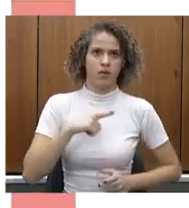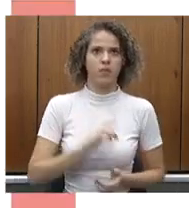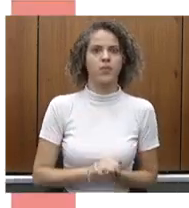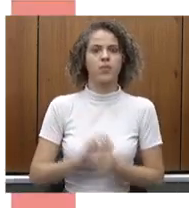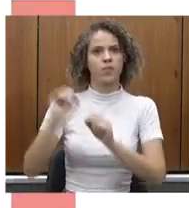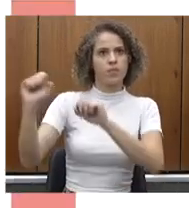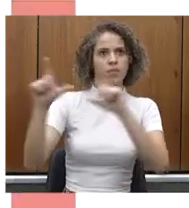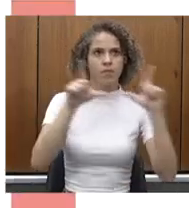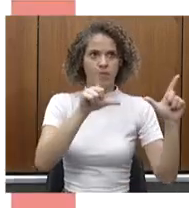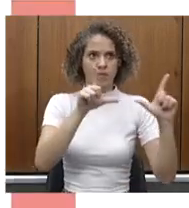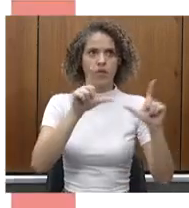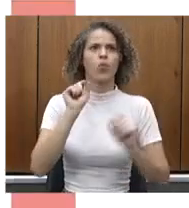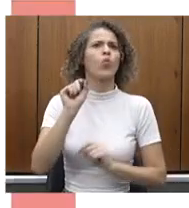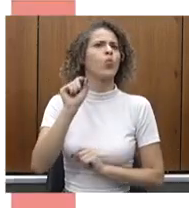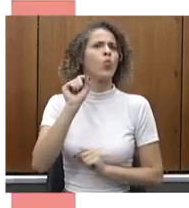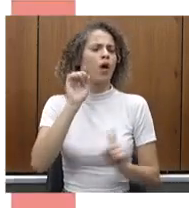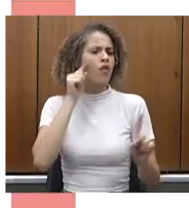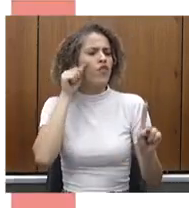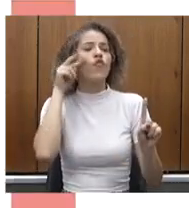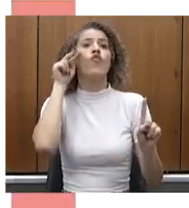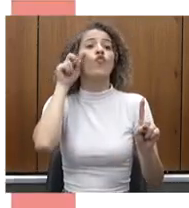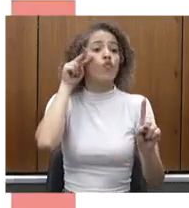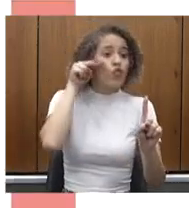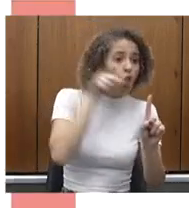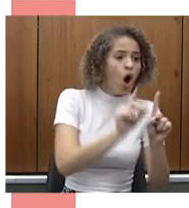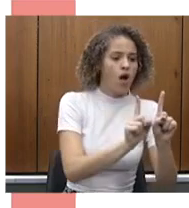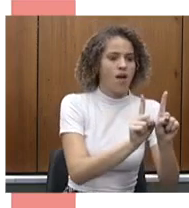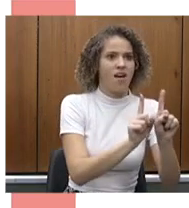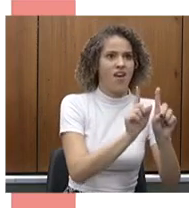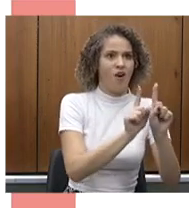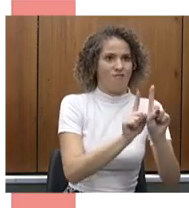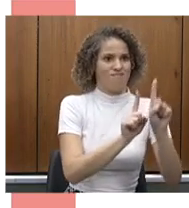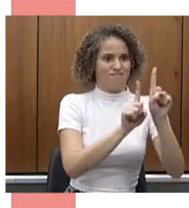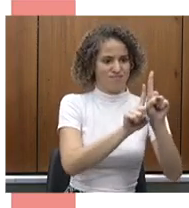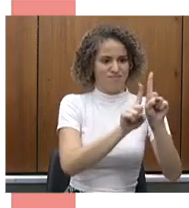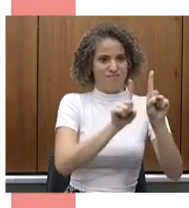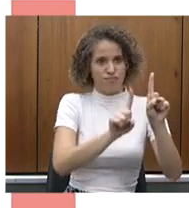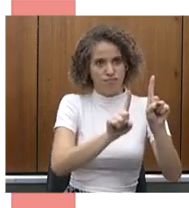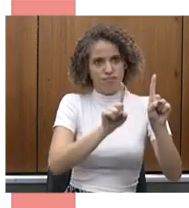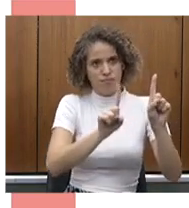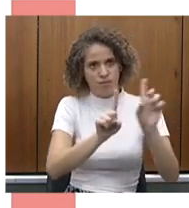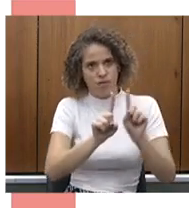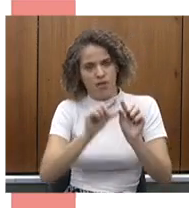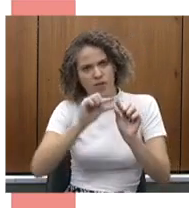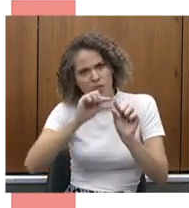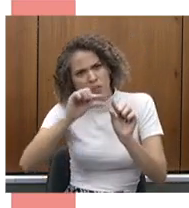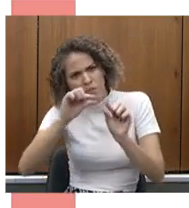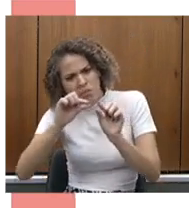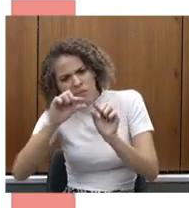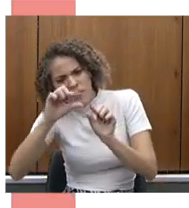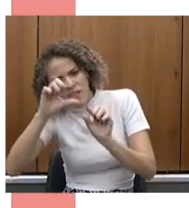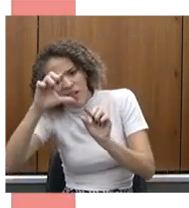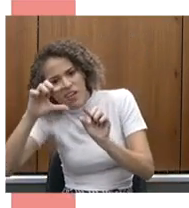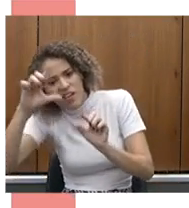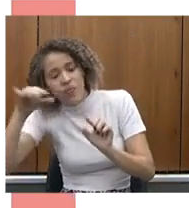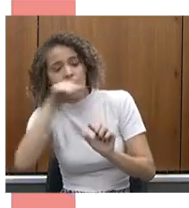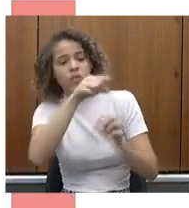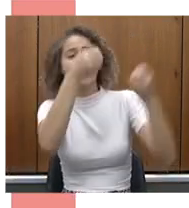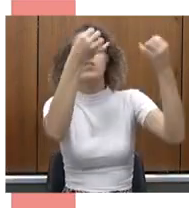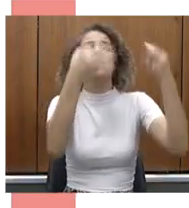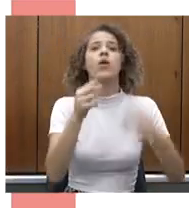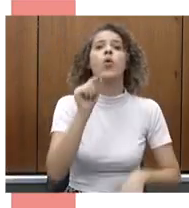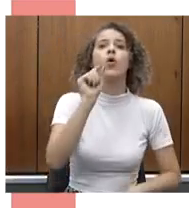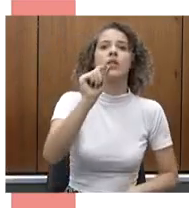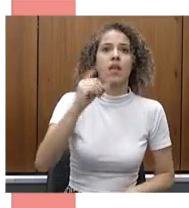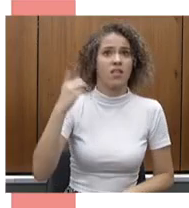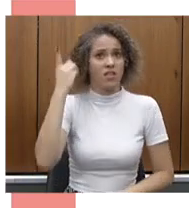Então, dentro da atenção primária, estamos aí. Olha, quando a gente fala, todo mundo que entende de saúde, e eu vou falar aqui também dos